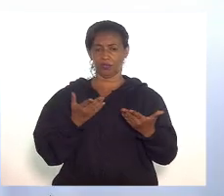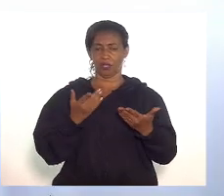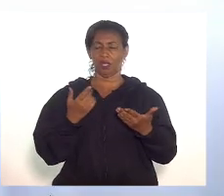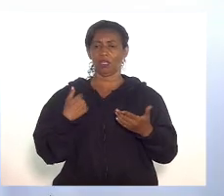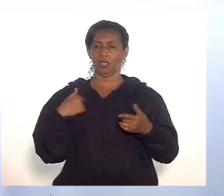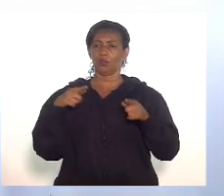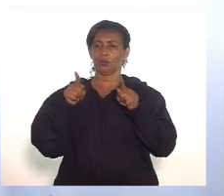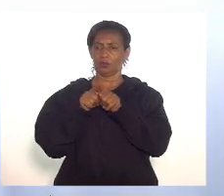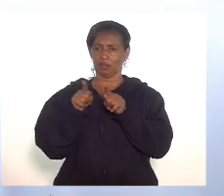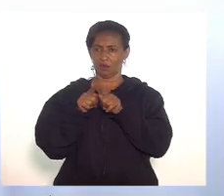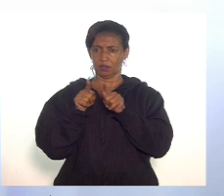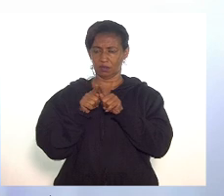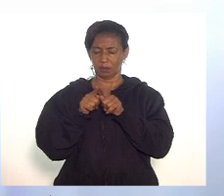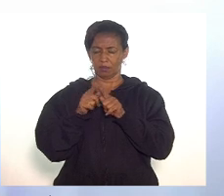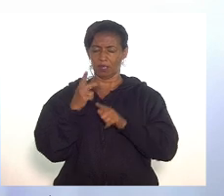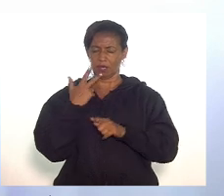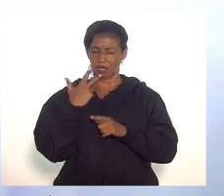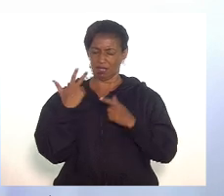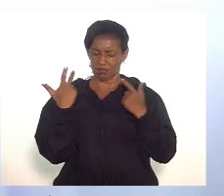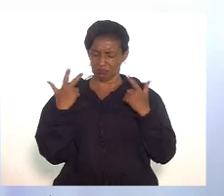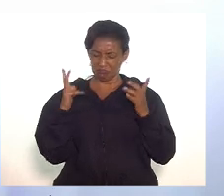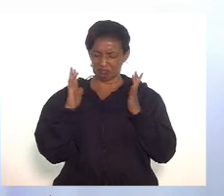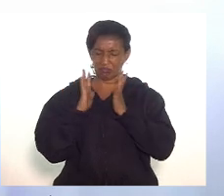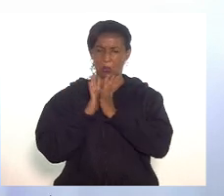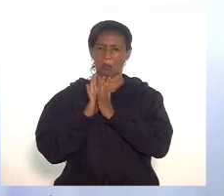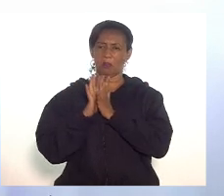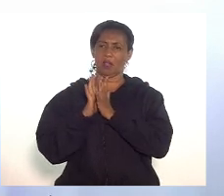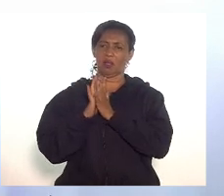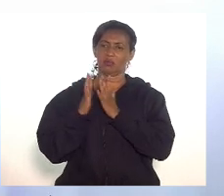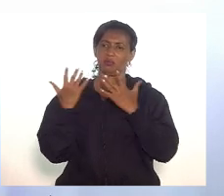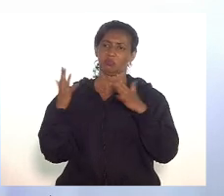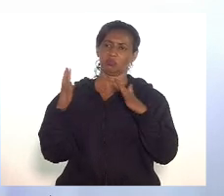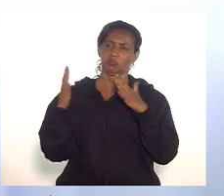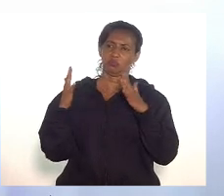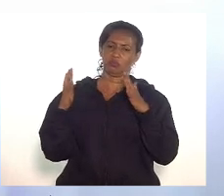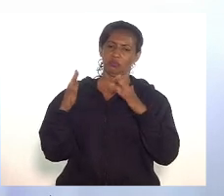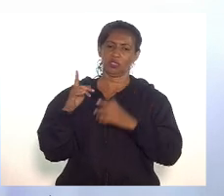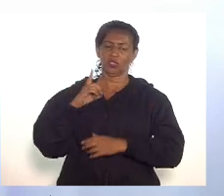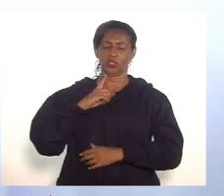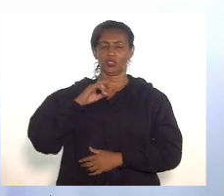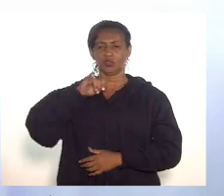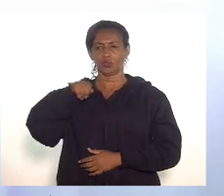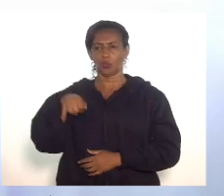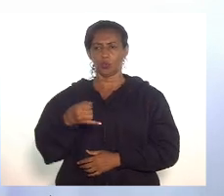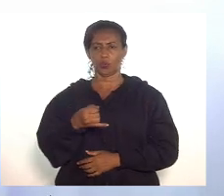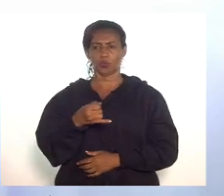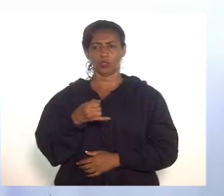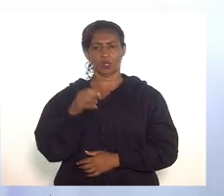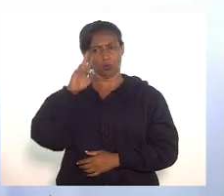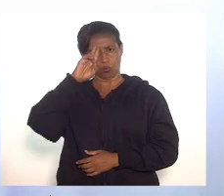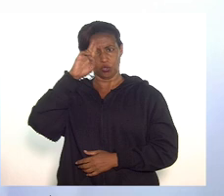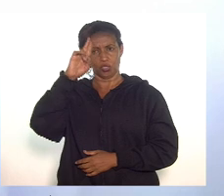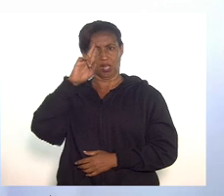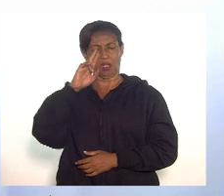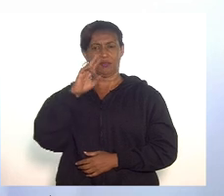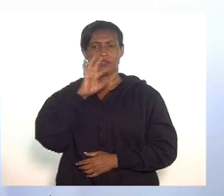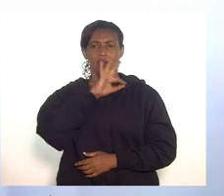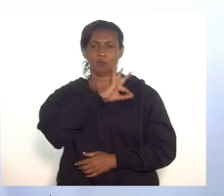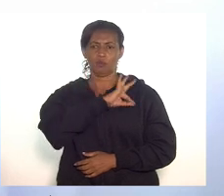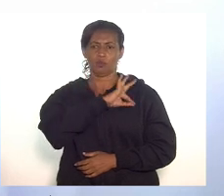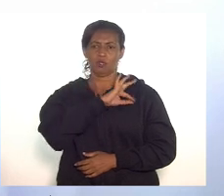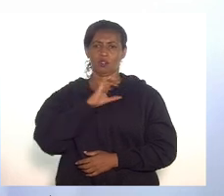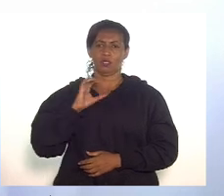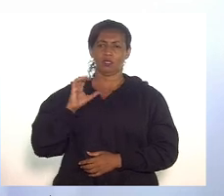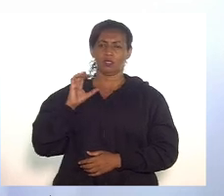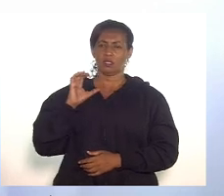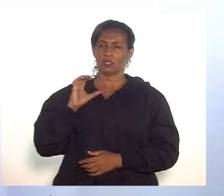registrar aqui meus aplausos pela iniciativa. Tive a oportunidade, como chefe da Polícia Civil, tratar da